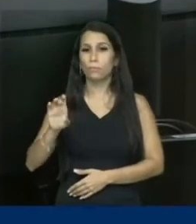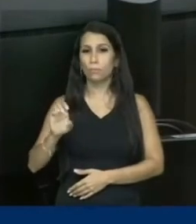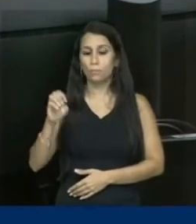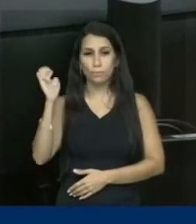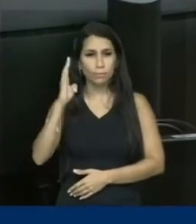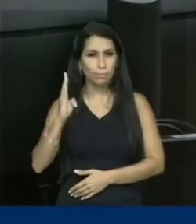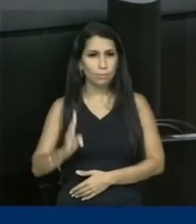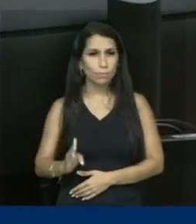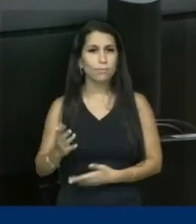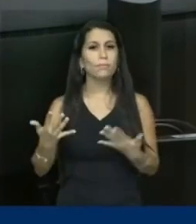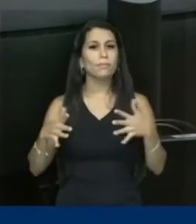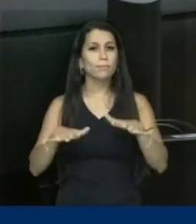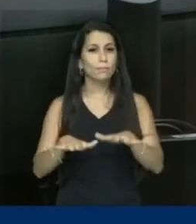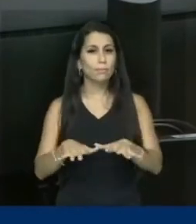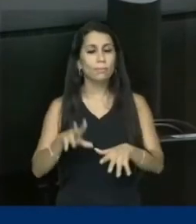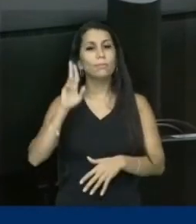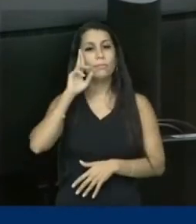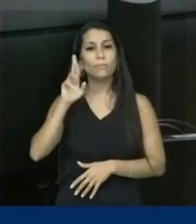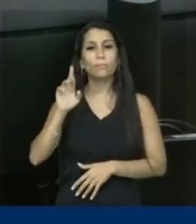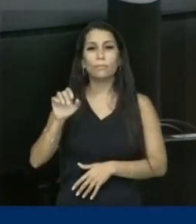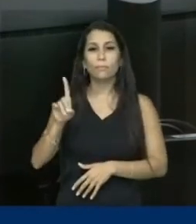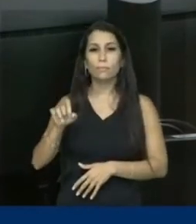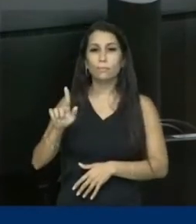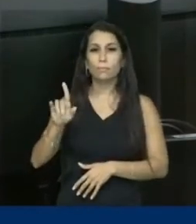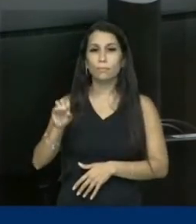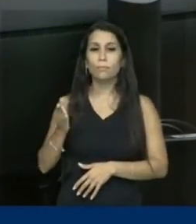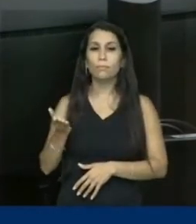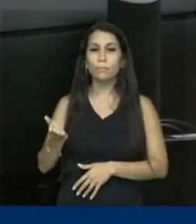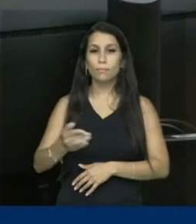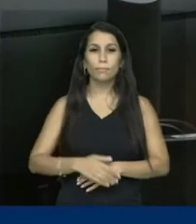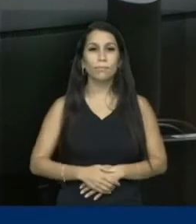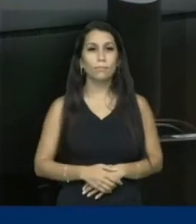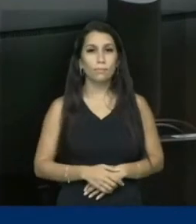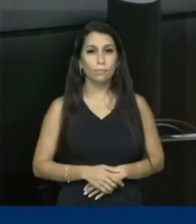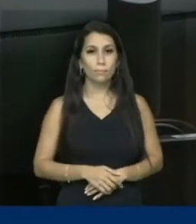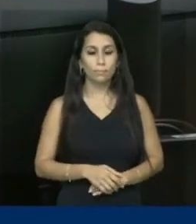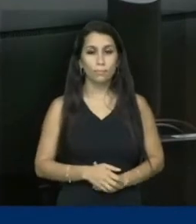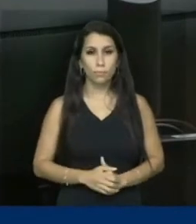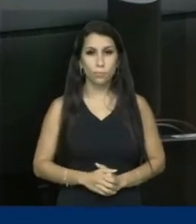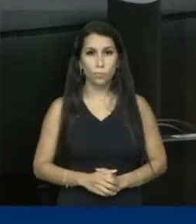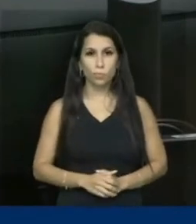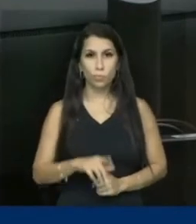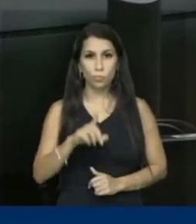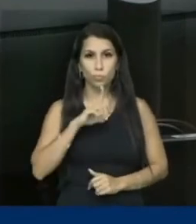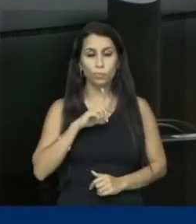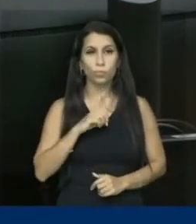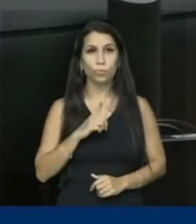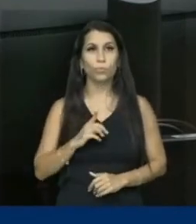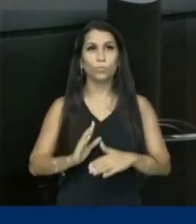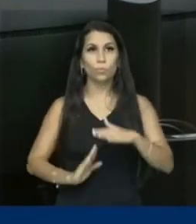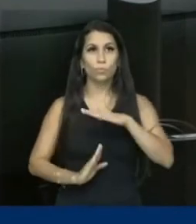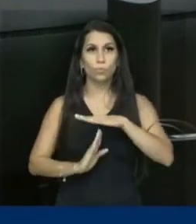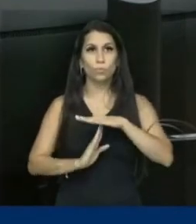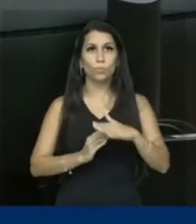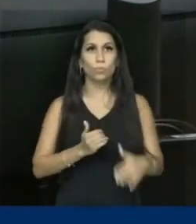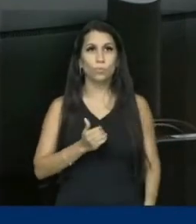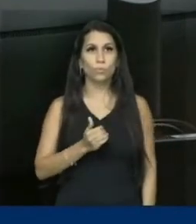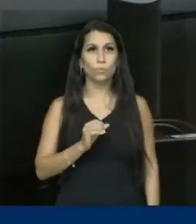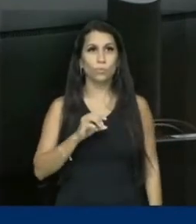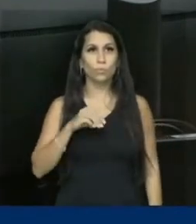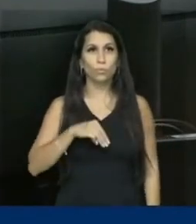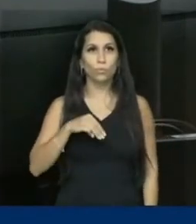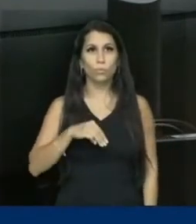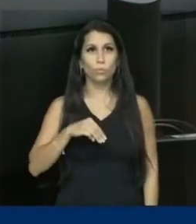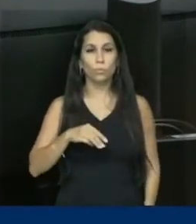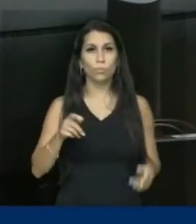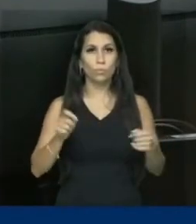Inclusão. Senhor Rodrigo, o senhor detém de um prazo de até dez minutos